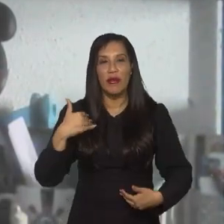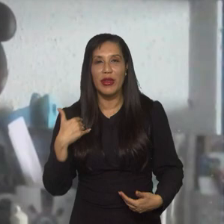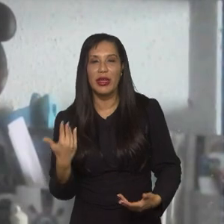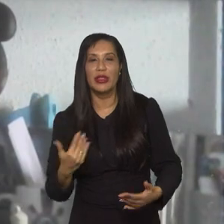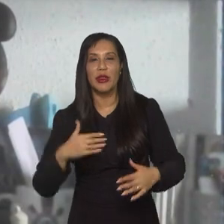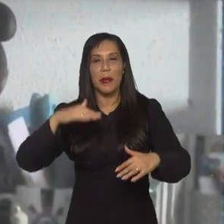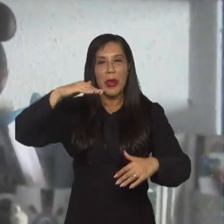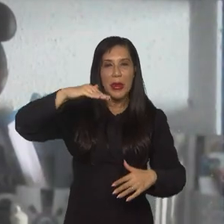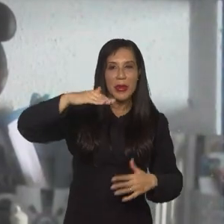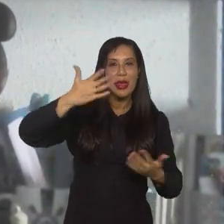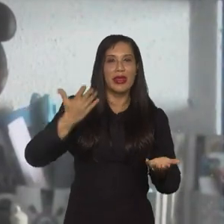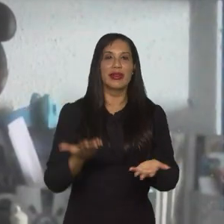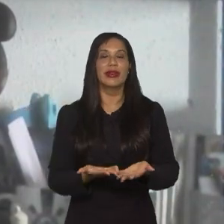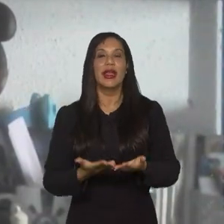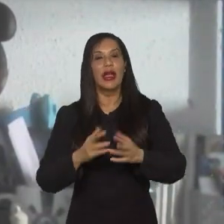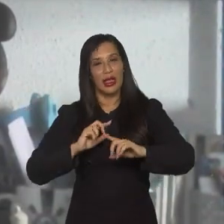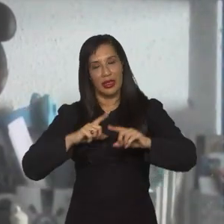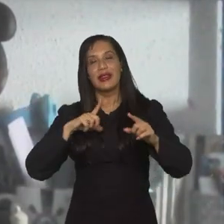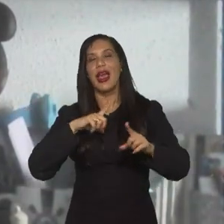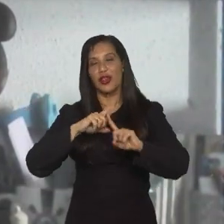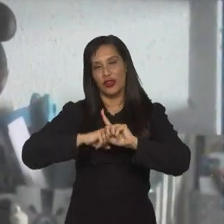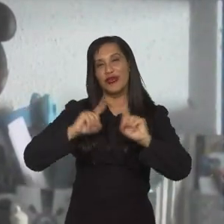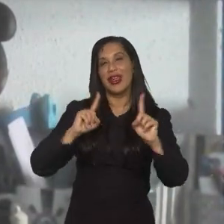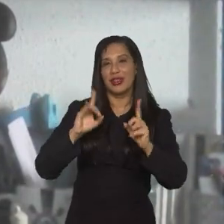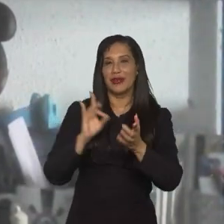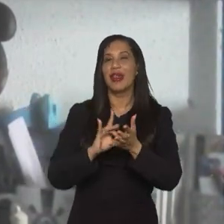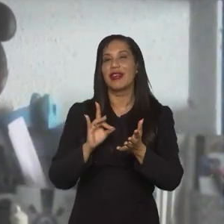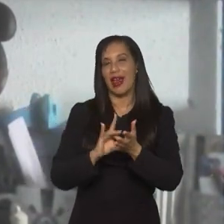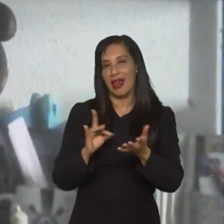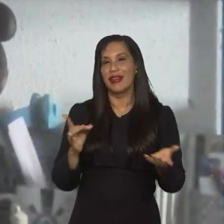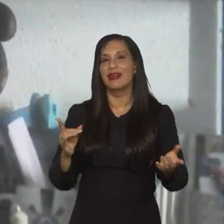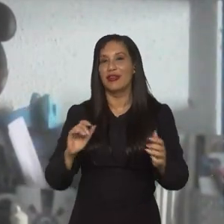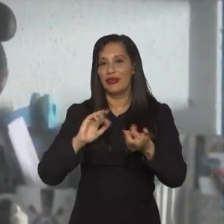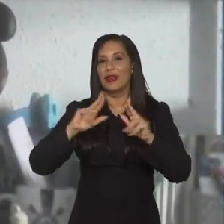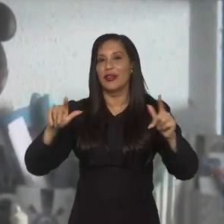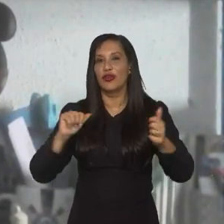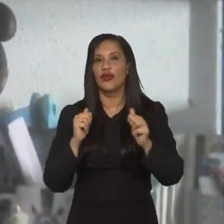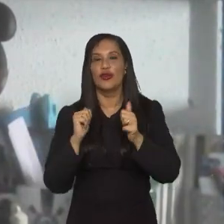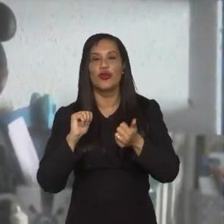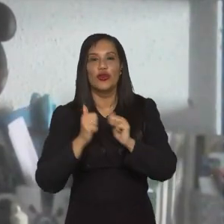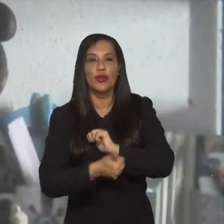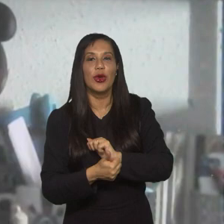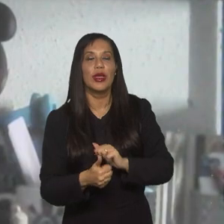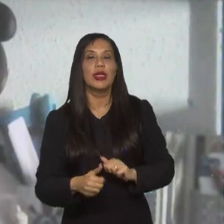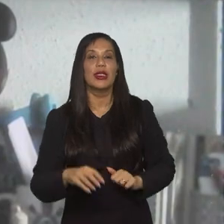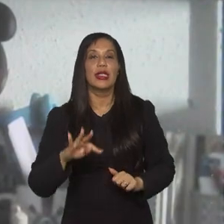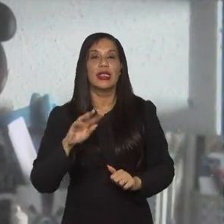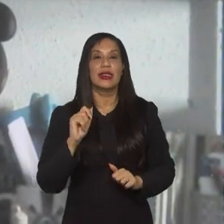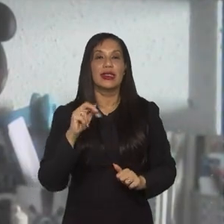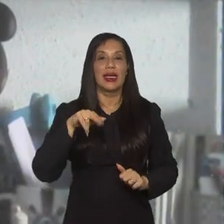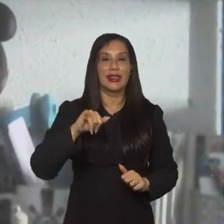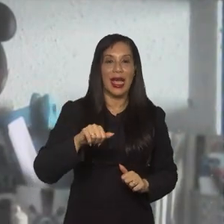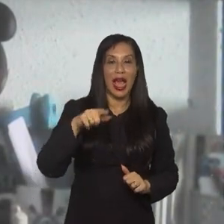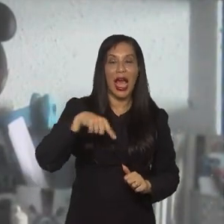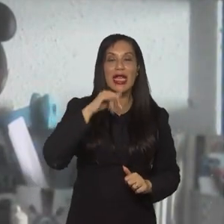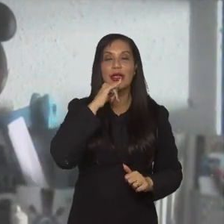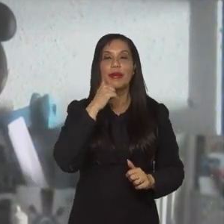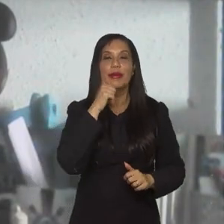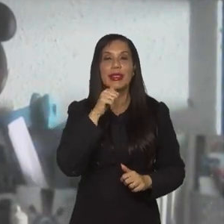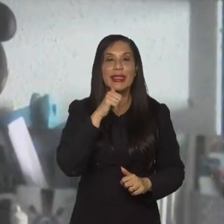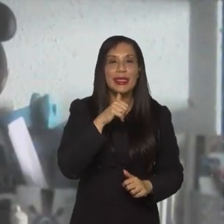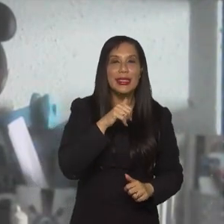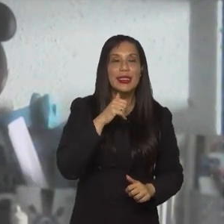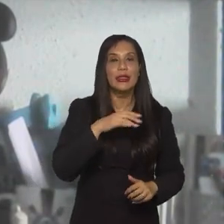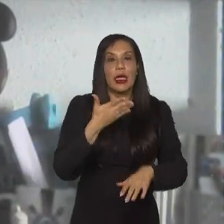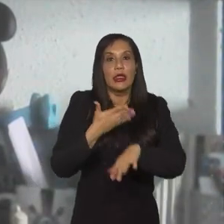estilatura, isso tudo é um diferencial, e afeta realmente no esporte. A gente precisa treinar as meninas desde pequena, né, as meninas que começam a